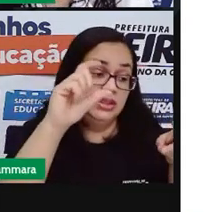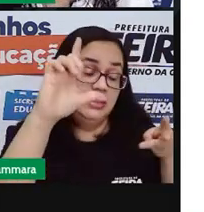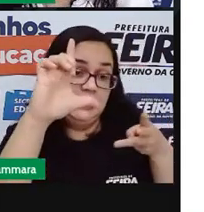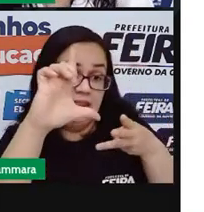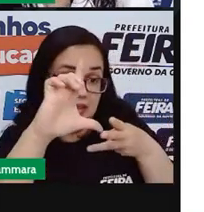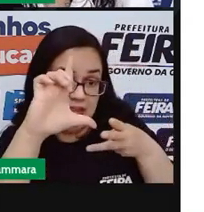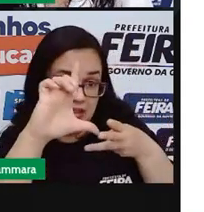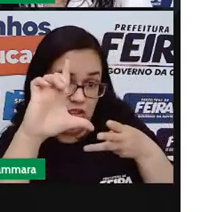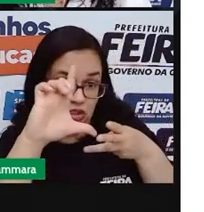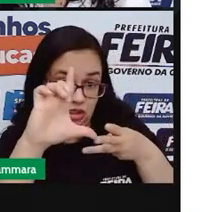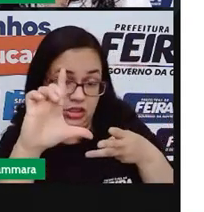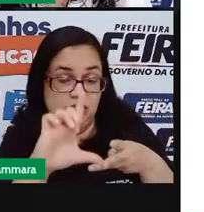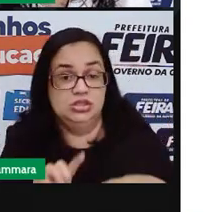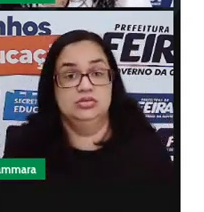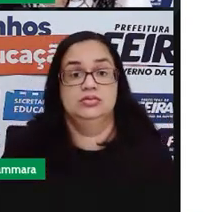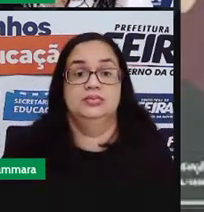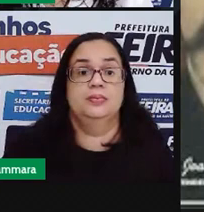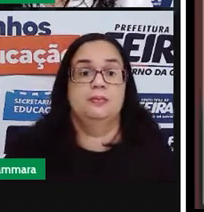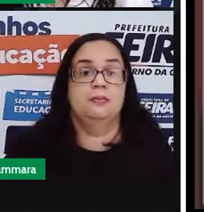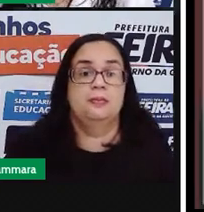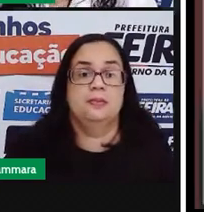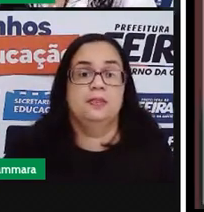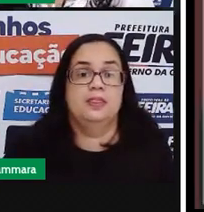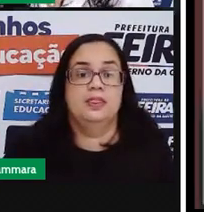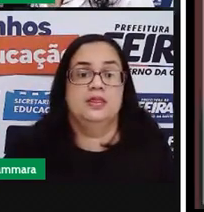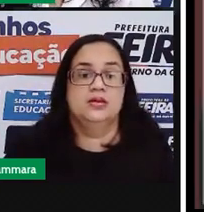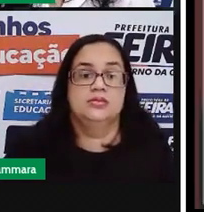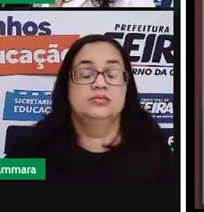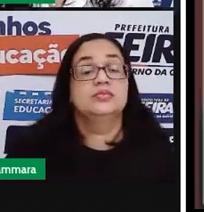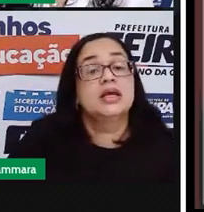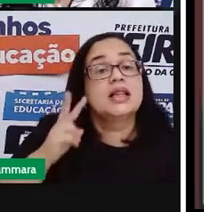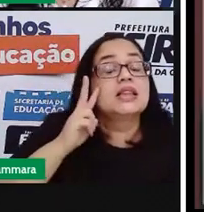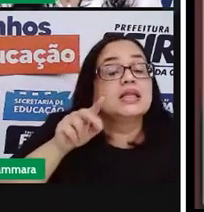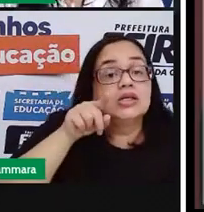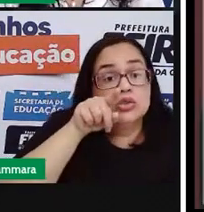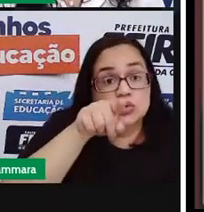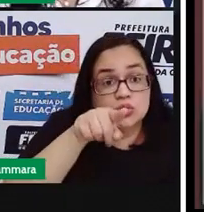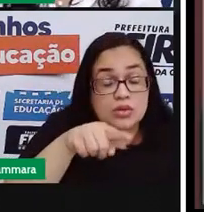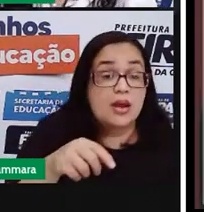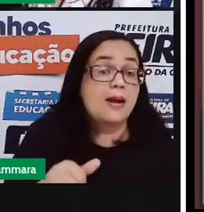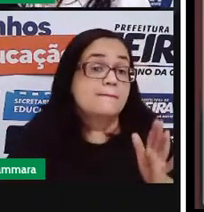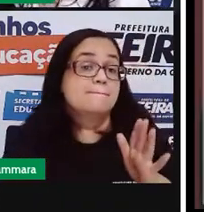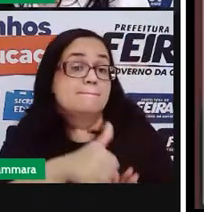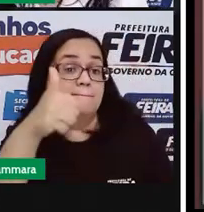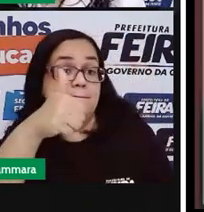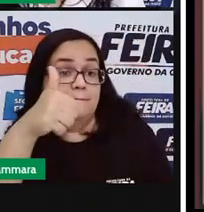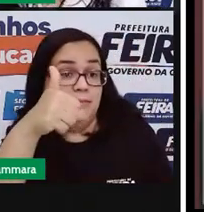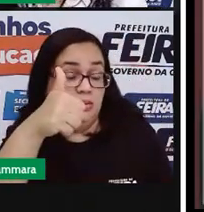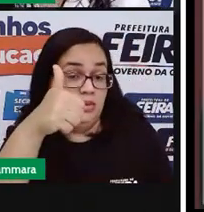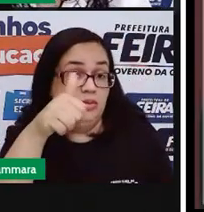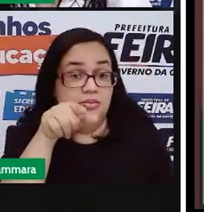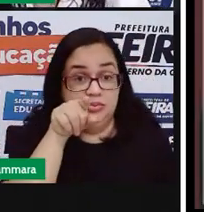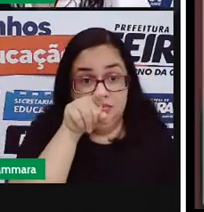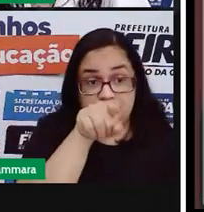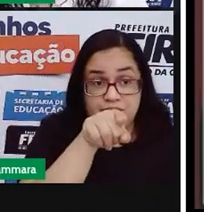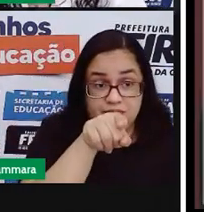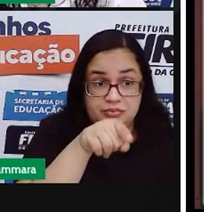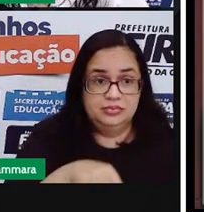Legislativo. Esse aqui foi o nosso primeiro-intendente.